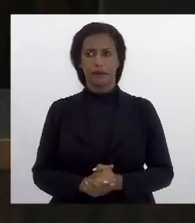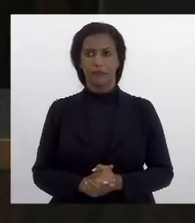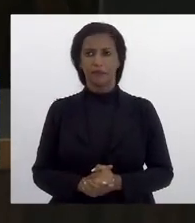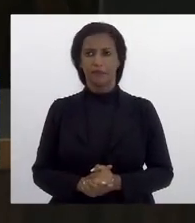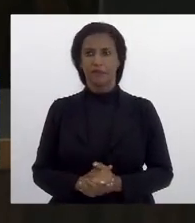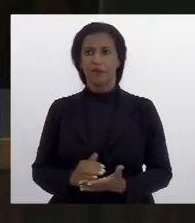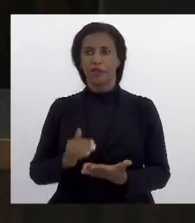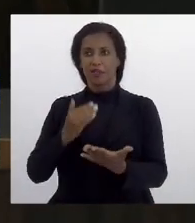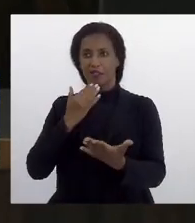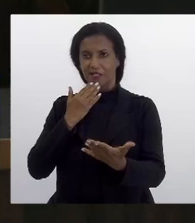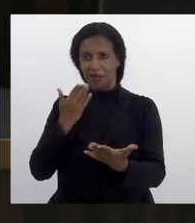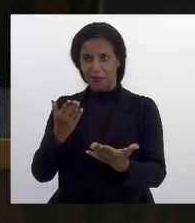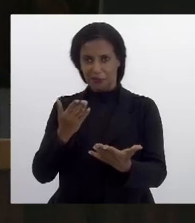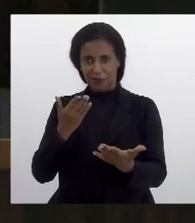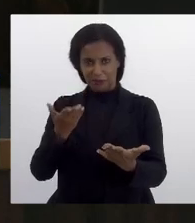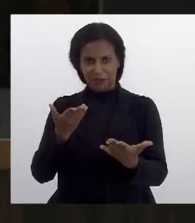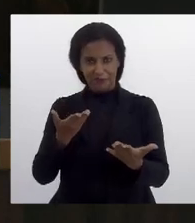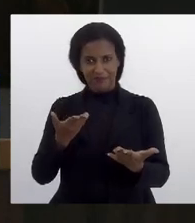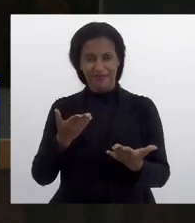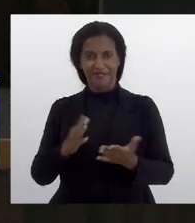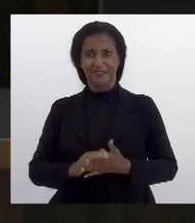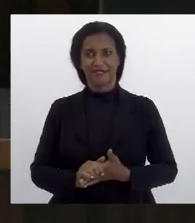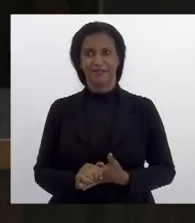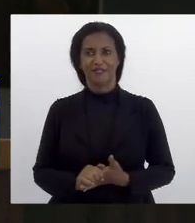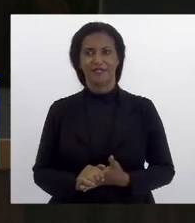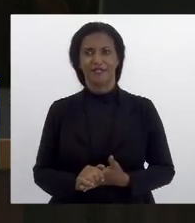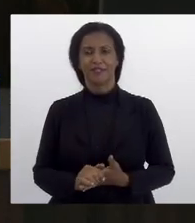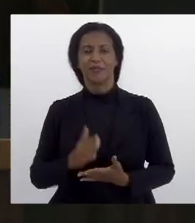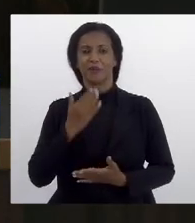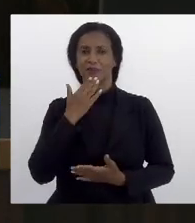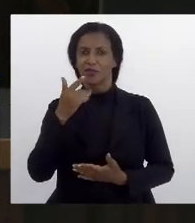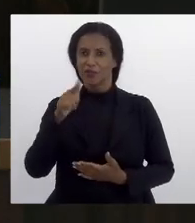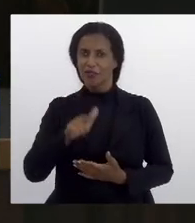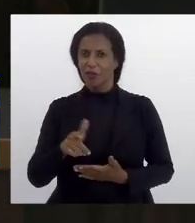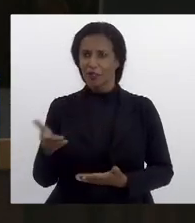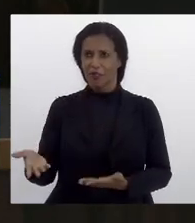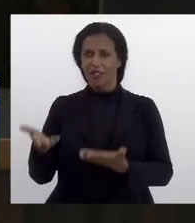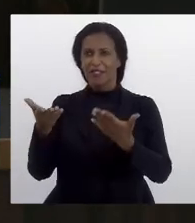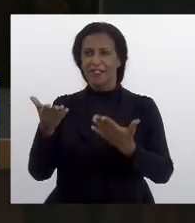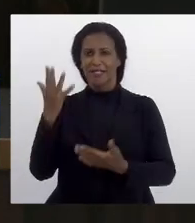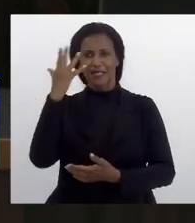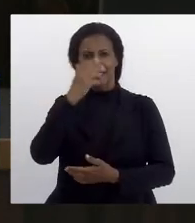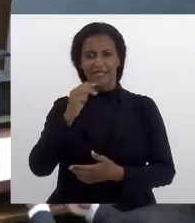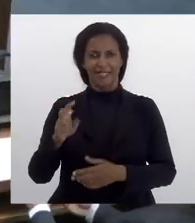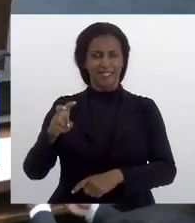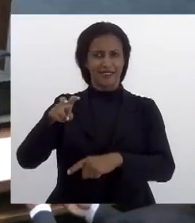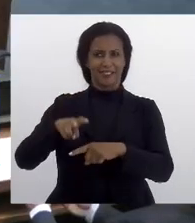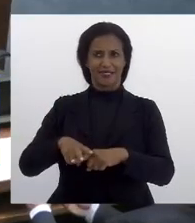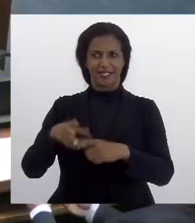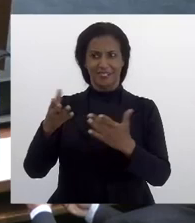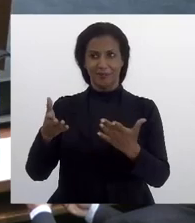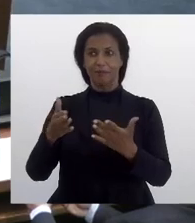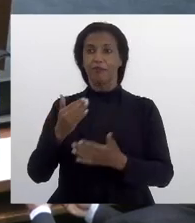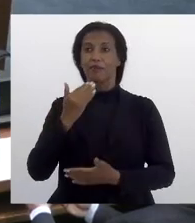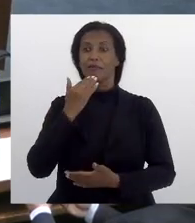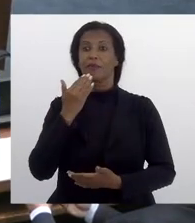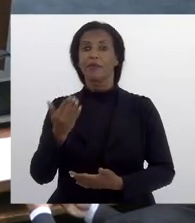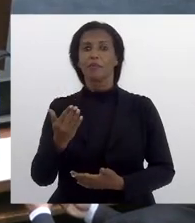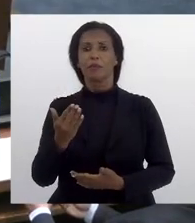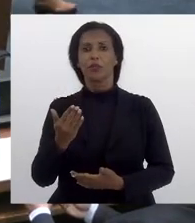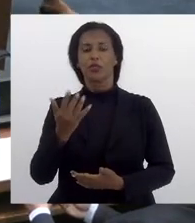me pedir uma parte na fala da presidência mas pedir mais uma vez dizendo que vossa excelência fica muito bem aí onde está obrigada pedir a